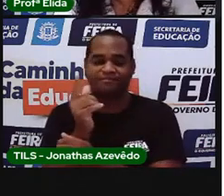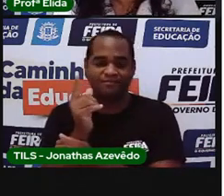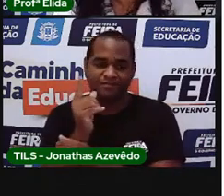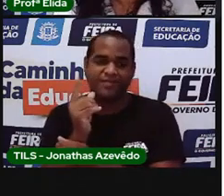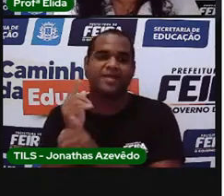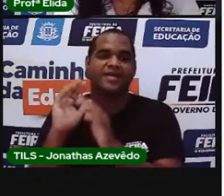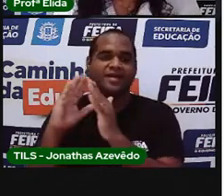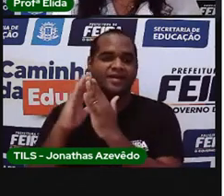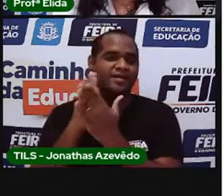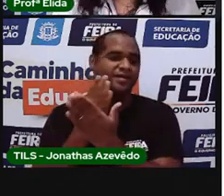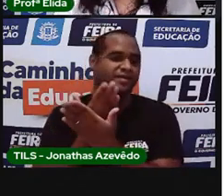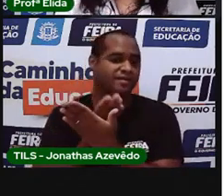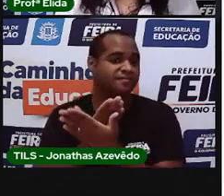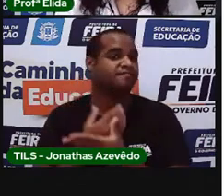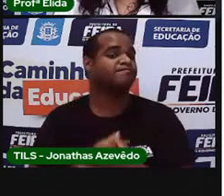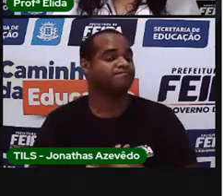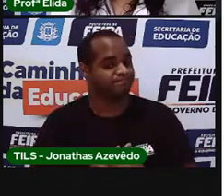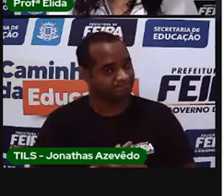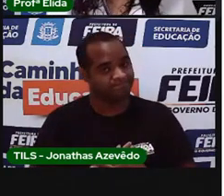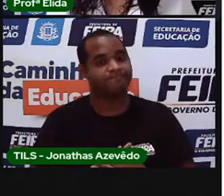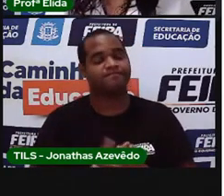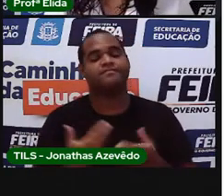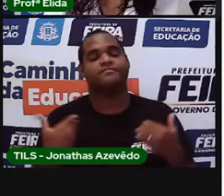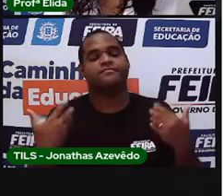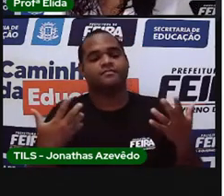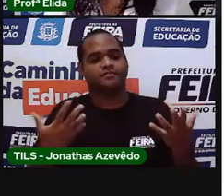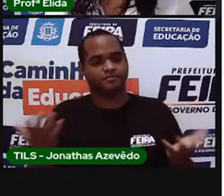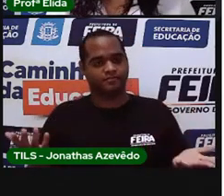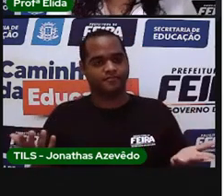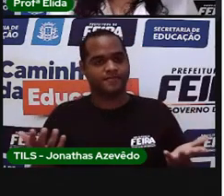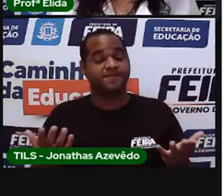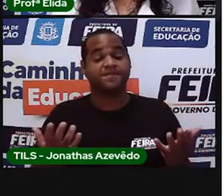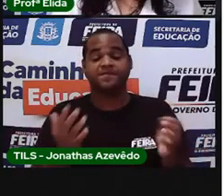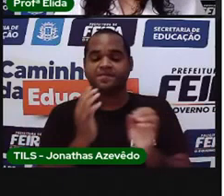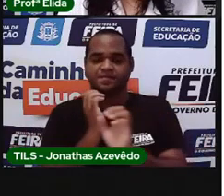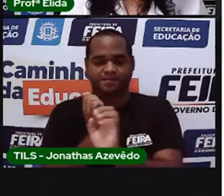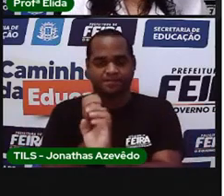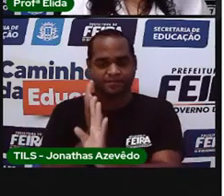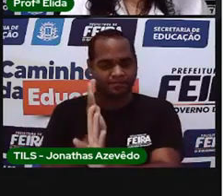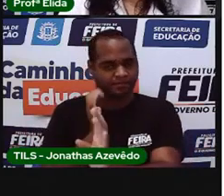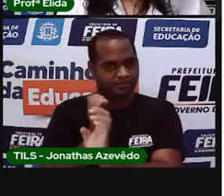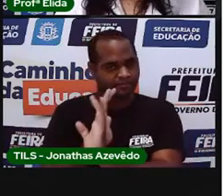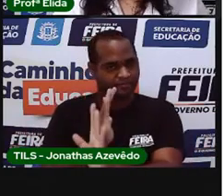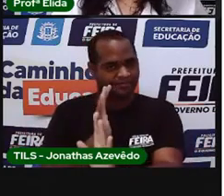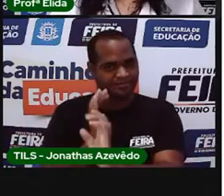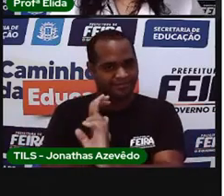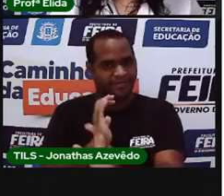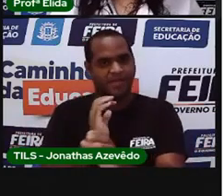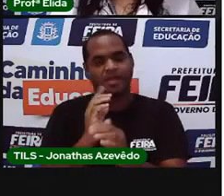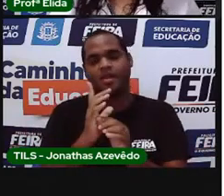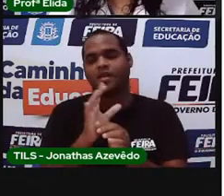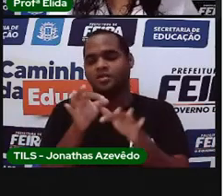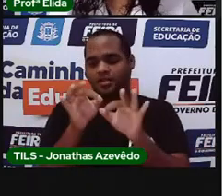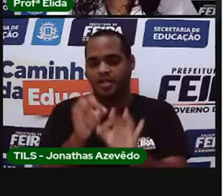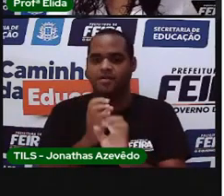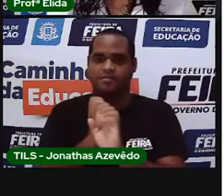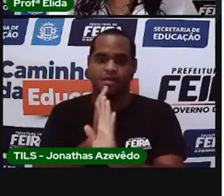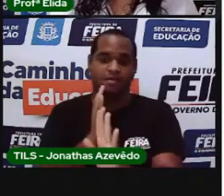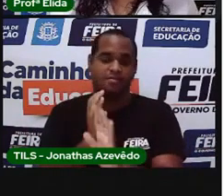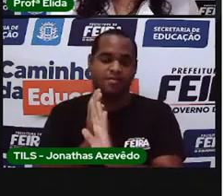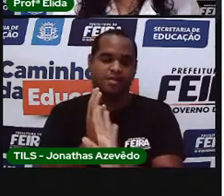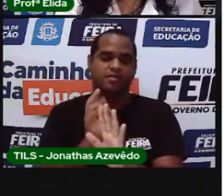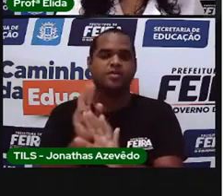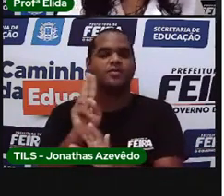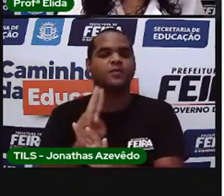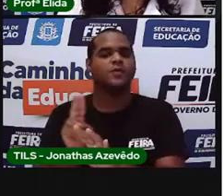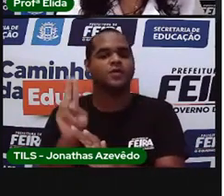da escola. Então, se tiver uma fila, se tiver em uma ordem, a gente vai